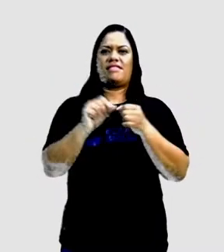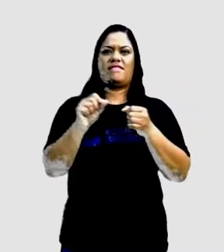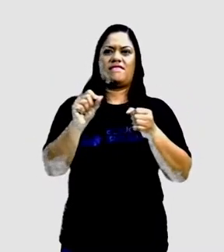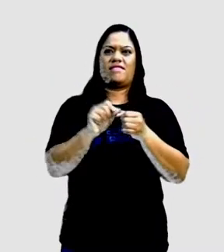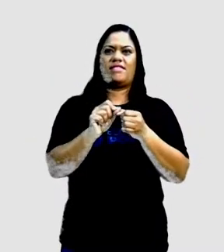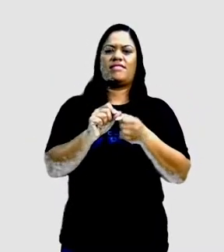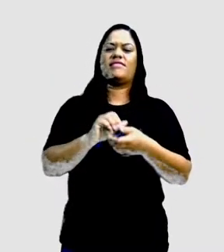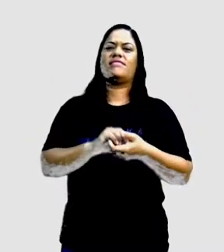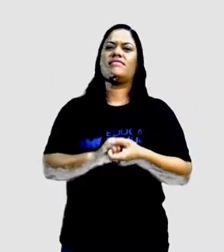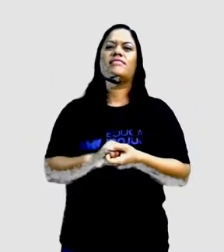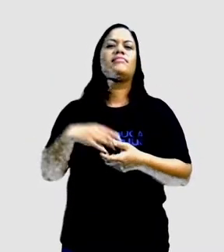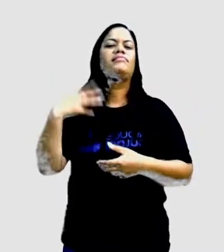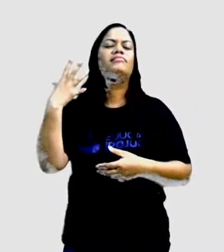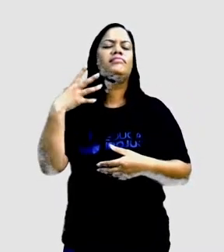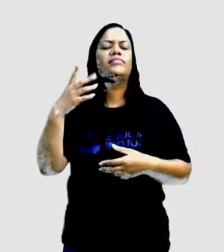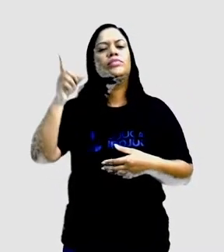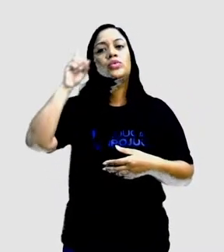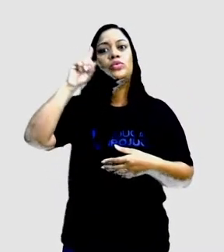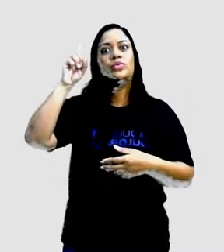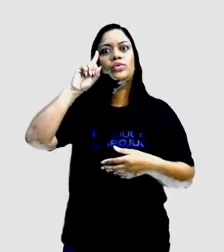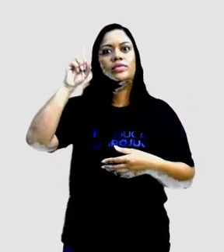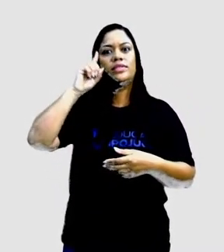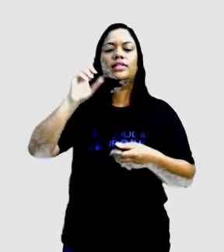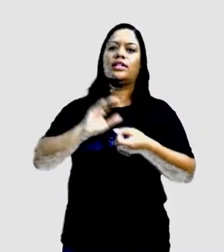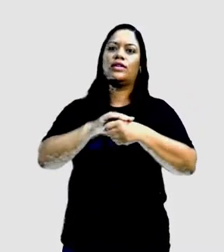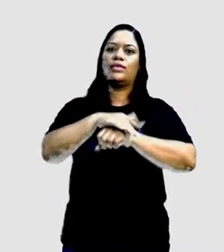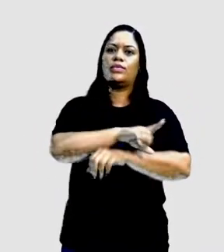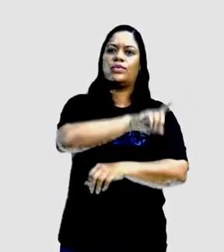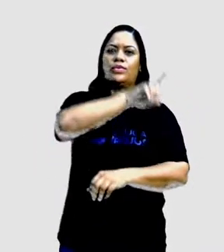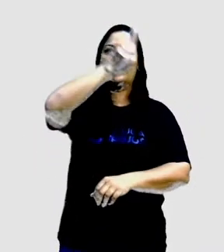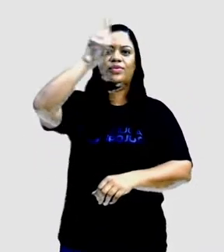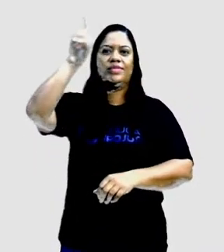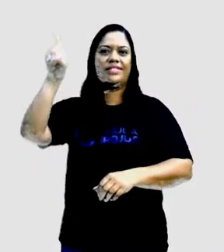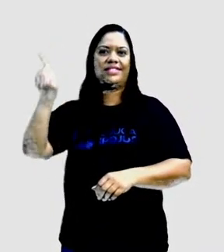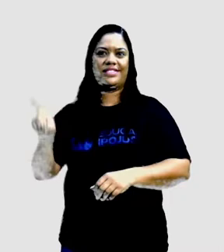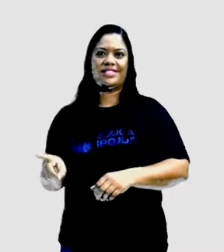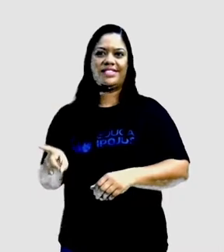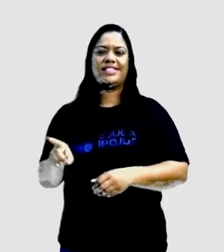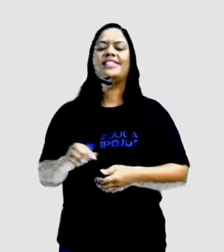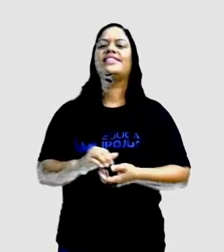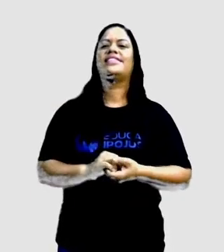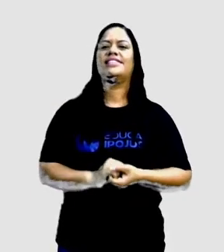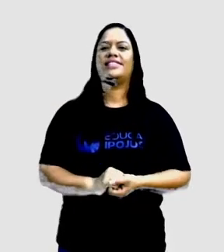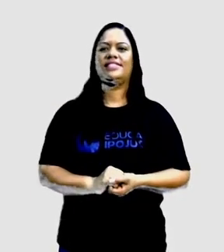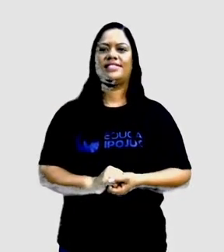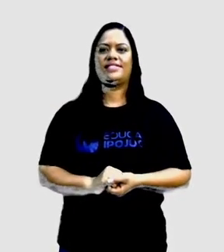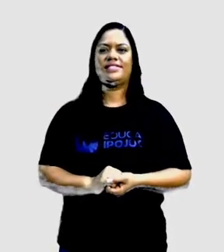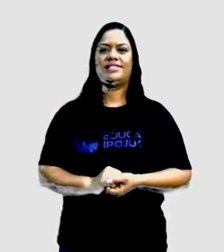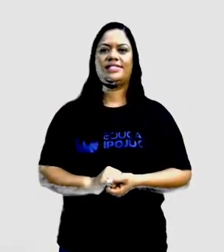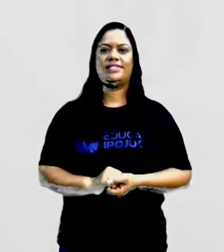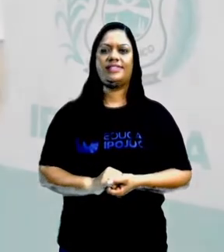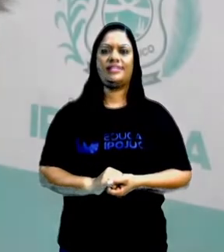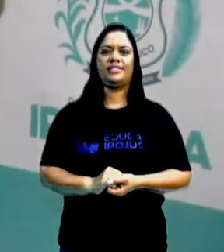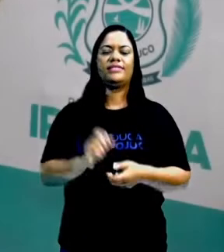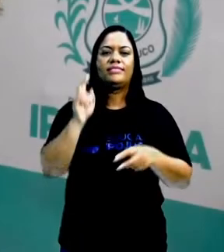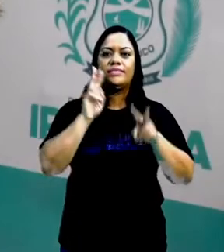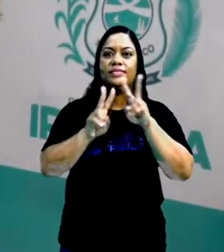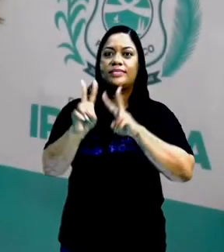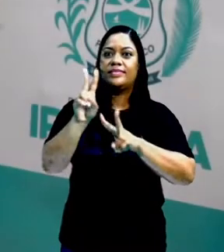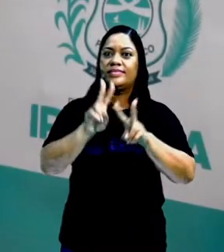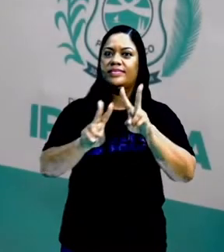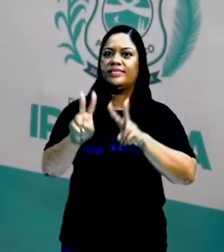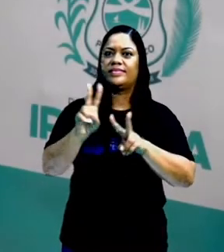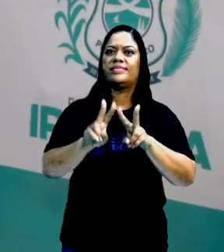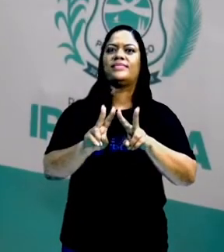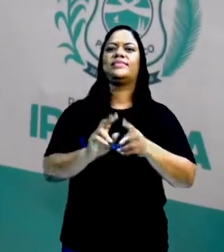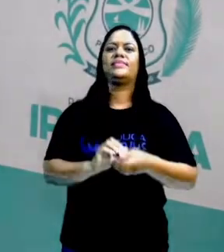tic-tac. Dia e noite, noite e dia, tic-tac, tic-tac, dia e noite, noite e dia. Observa aí